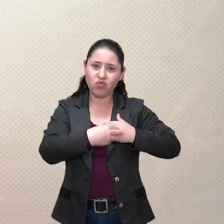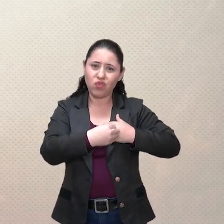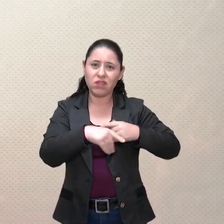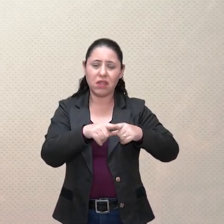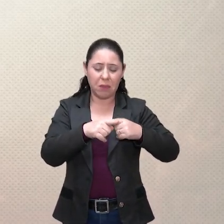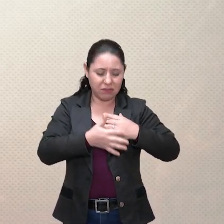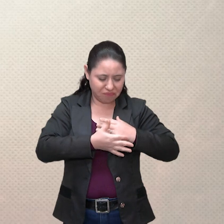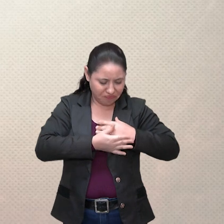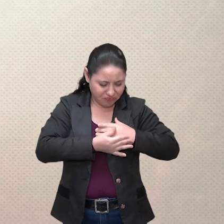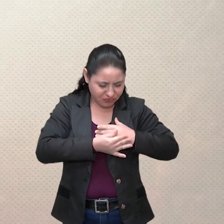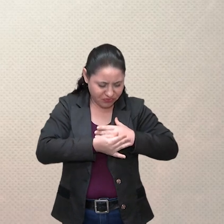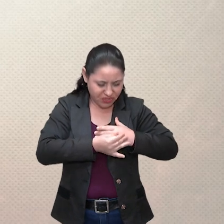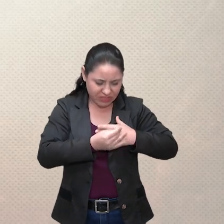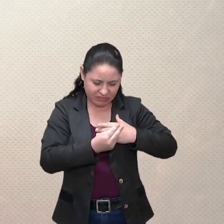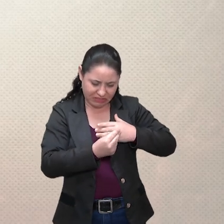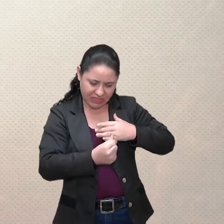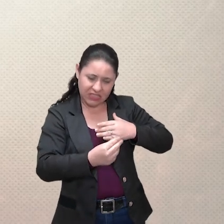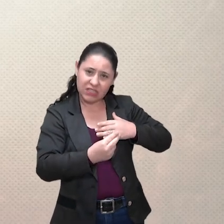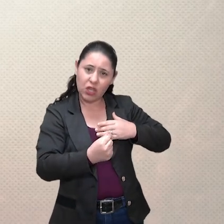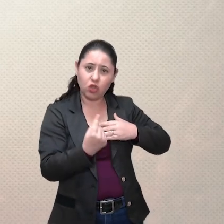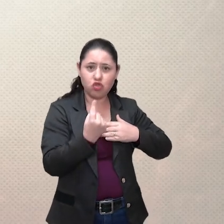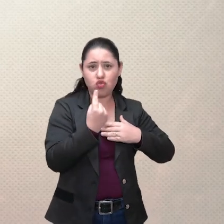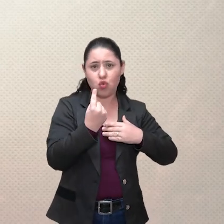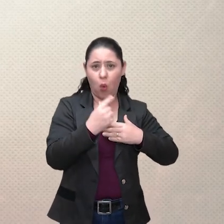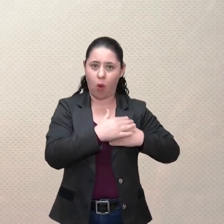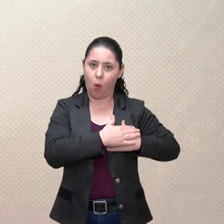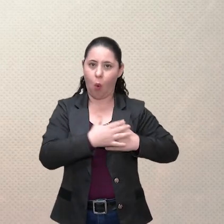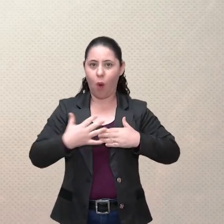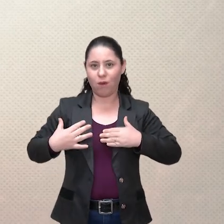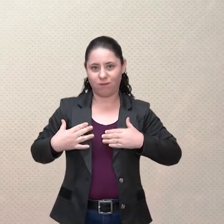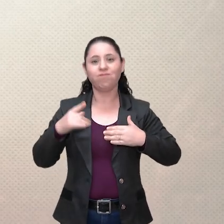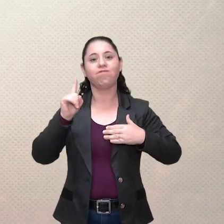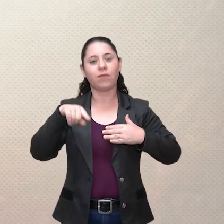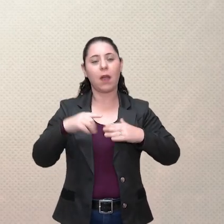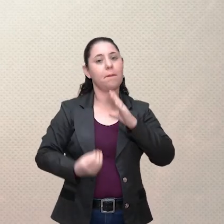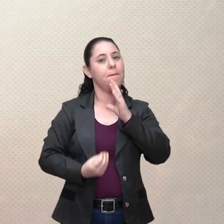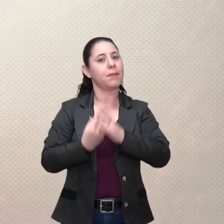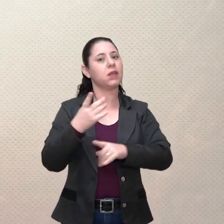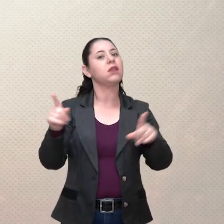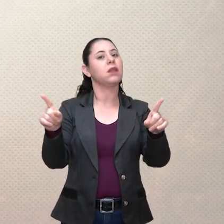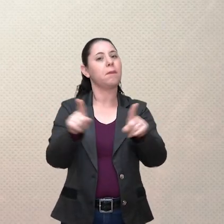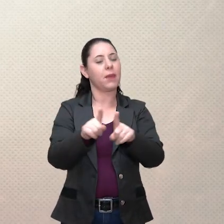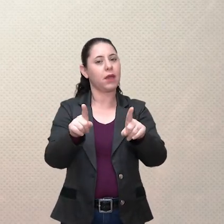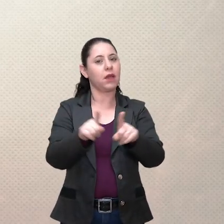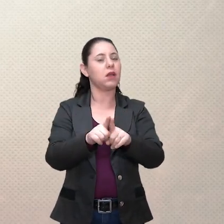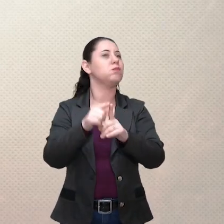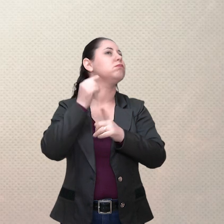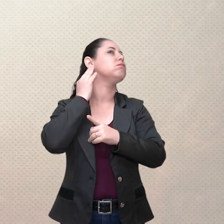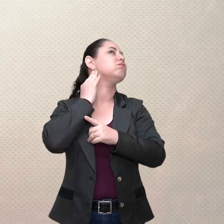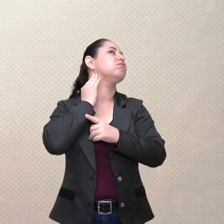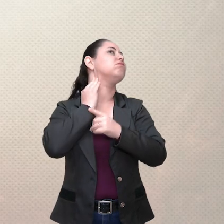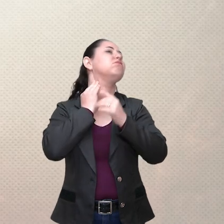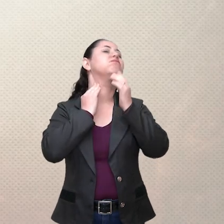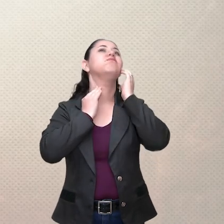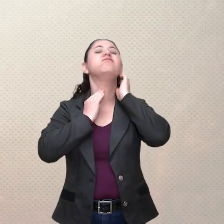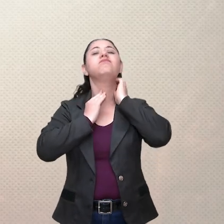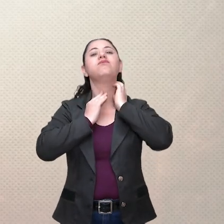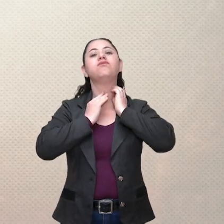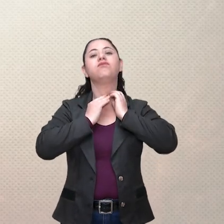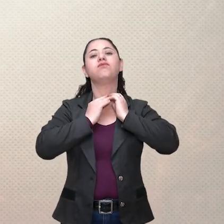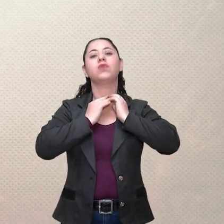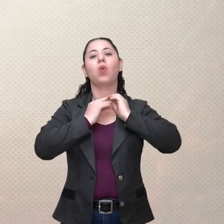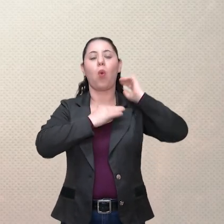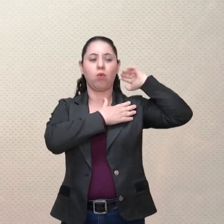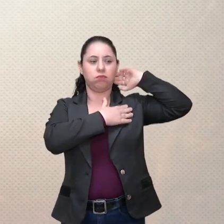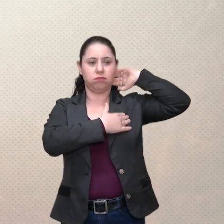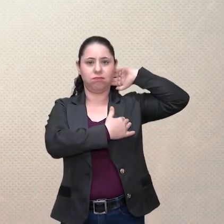peito e saída espontânea de líquido de um dos mamilos. Também podem aparecer pequenos nódulos no pescoço